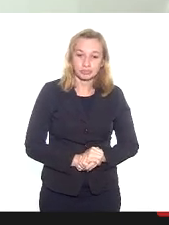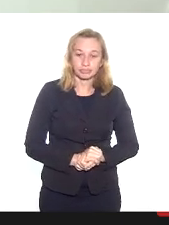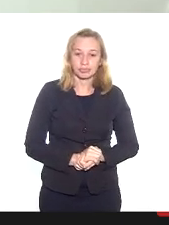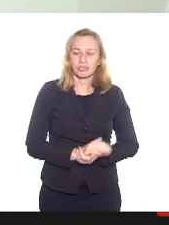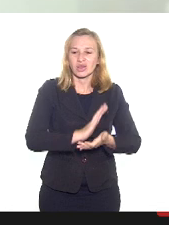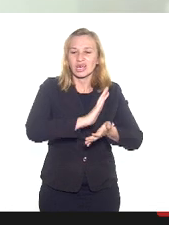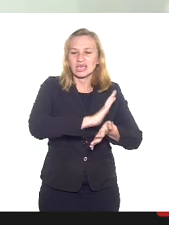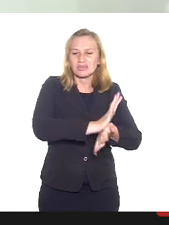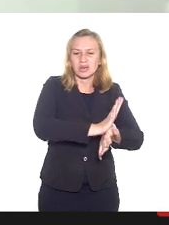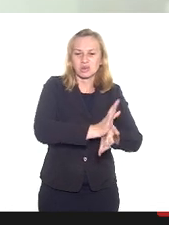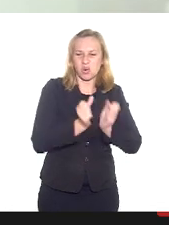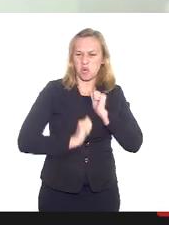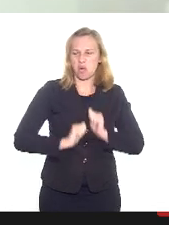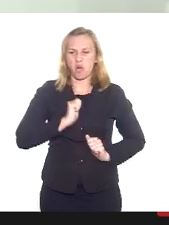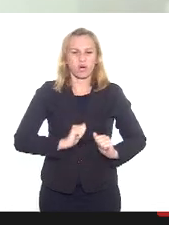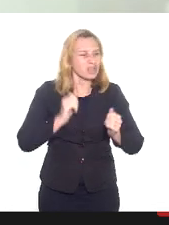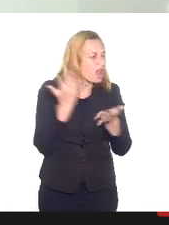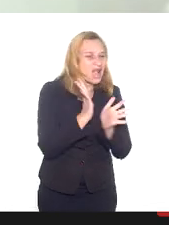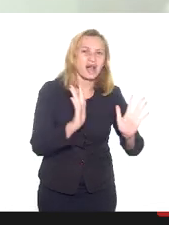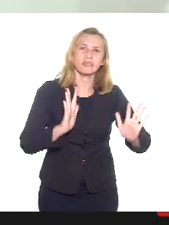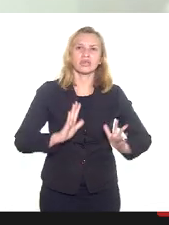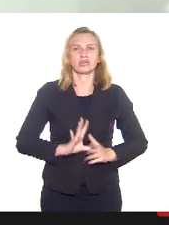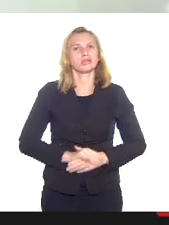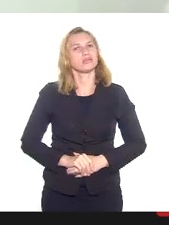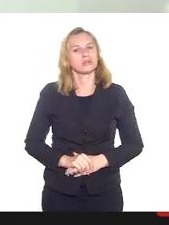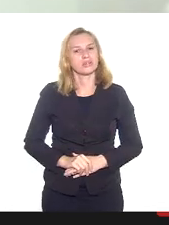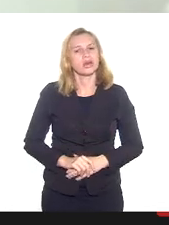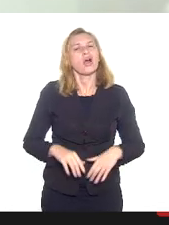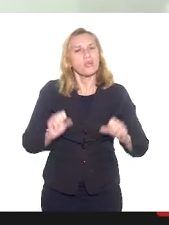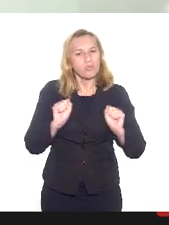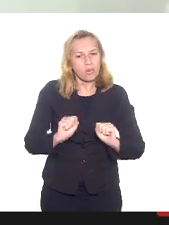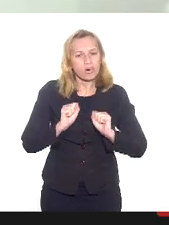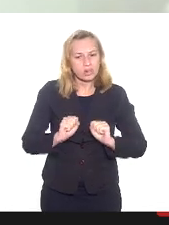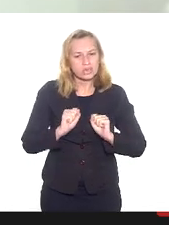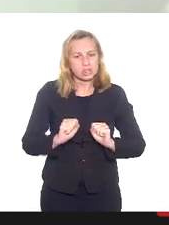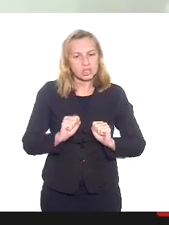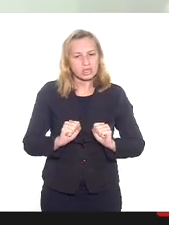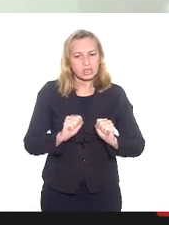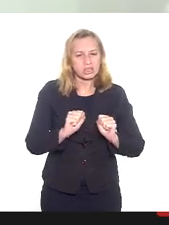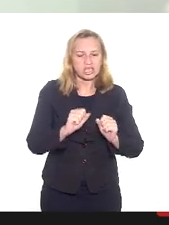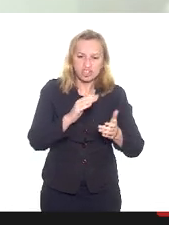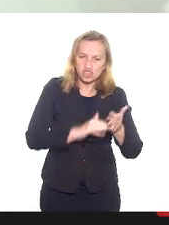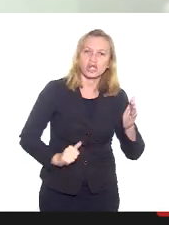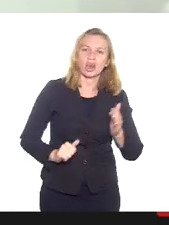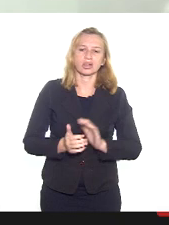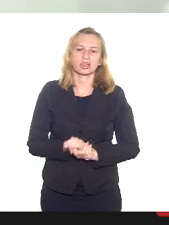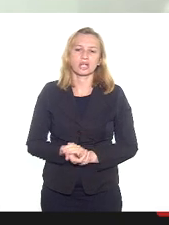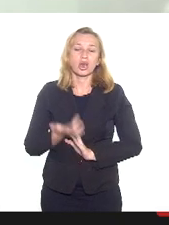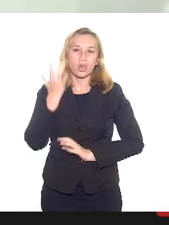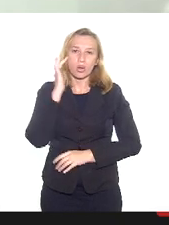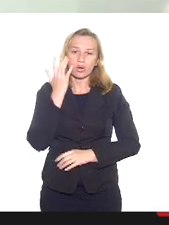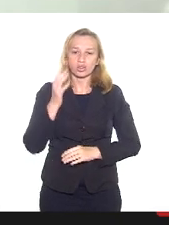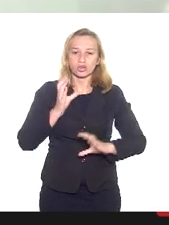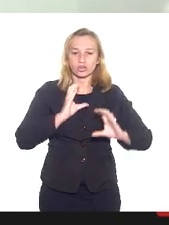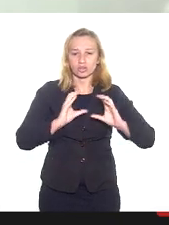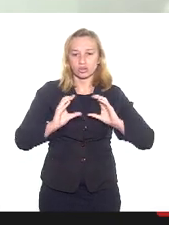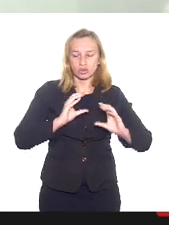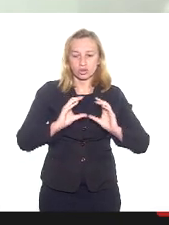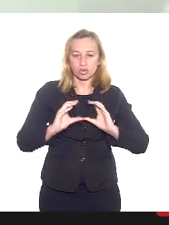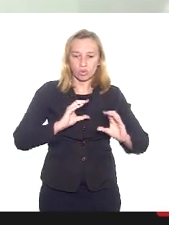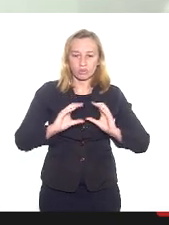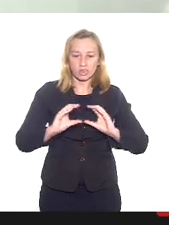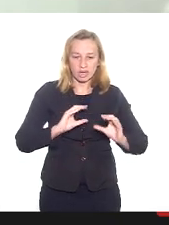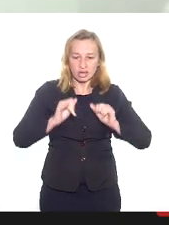disseminação do ódio seja abafada, ela possa ser mitigada. Então, eu acho que os meios de comunicação aí,